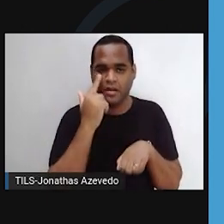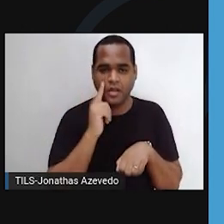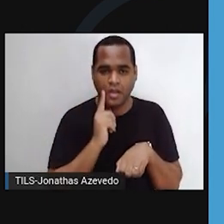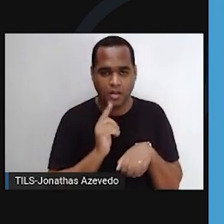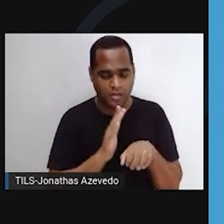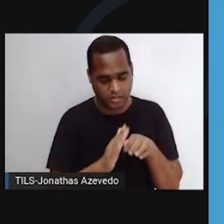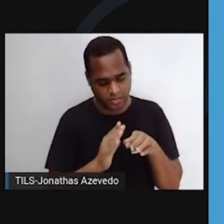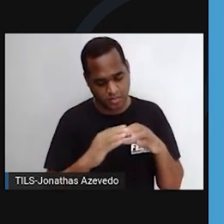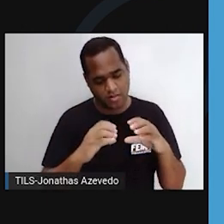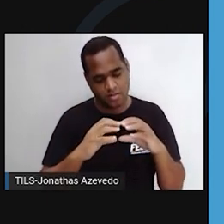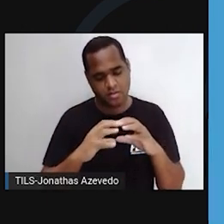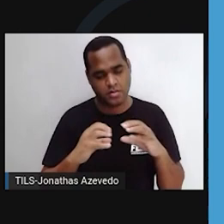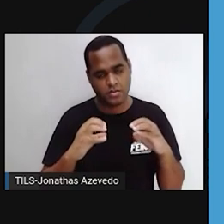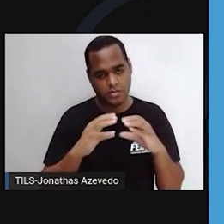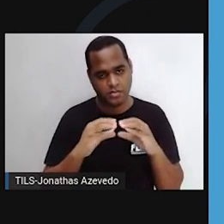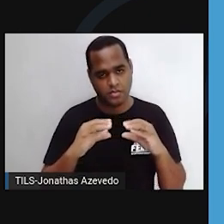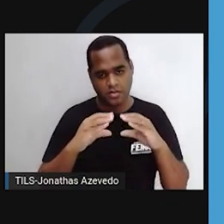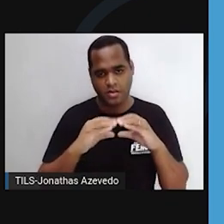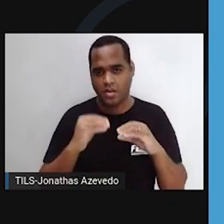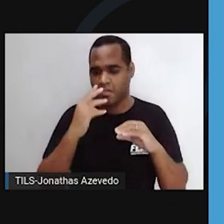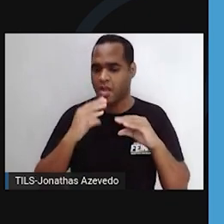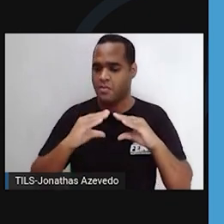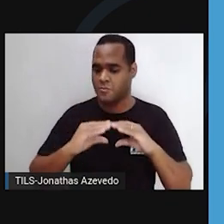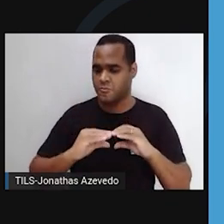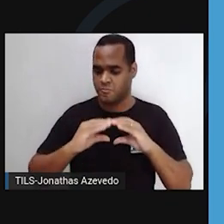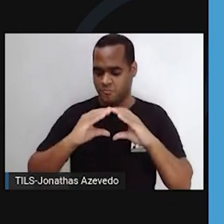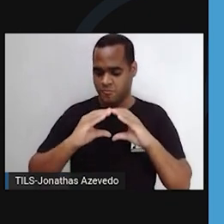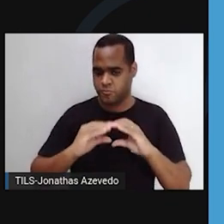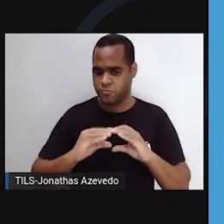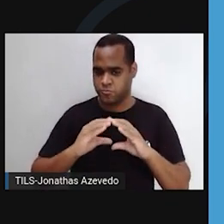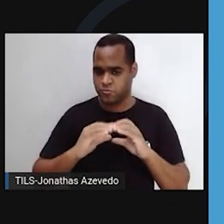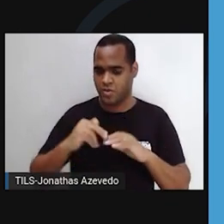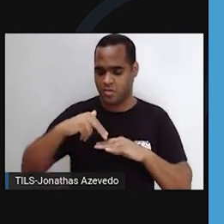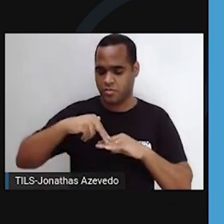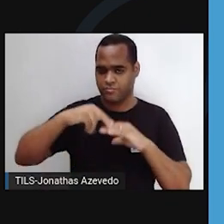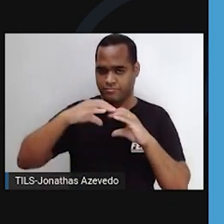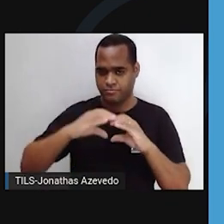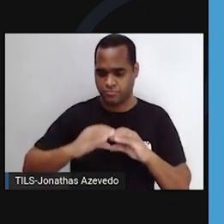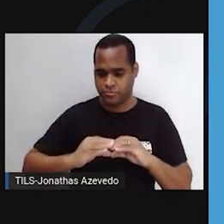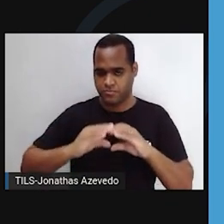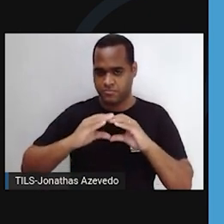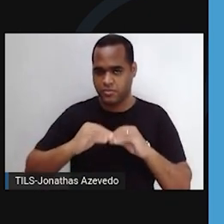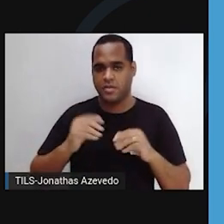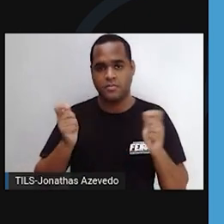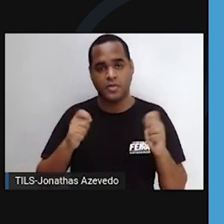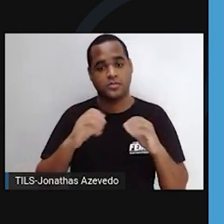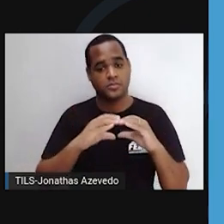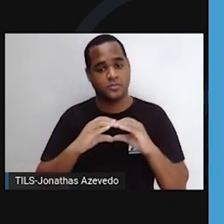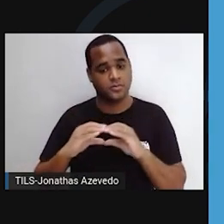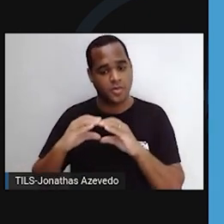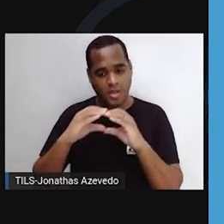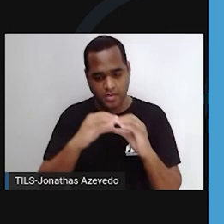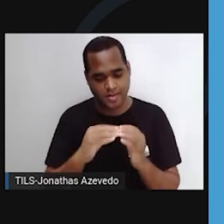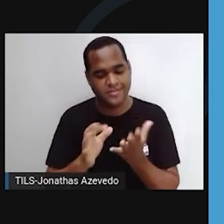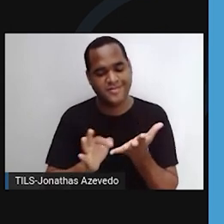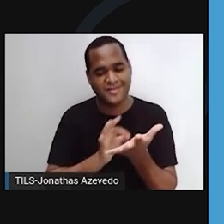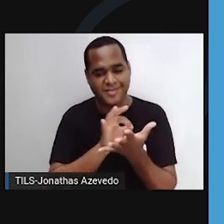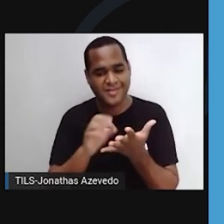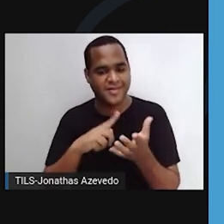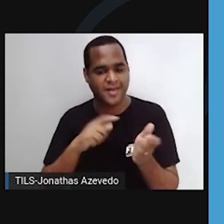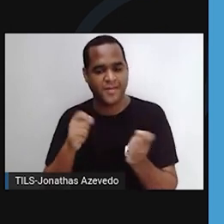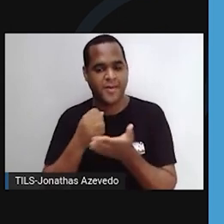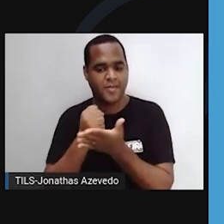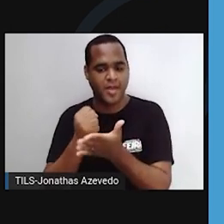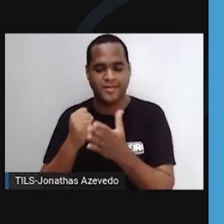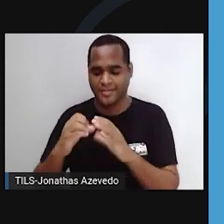do citoesqueleto, é dar sustentação e resistência. Ele também está relacionado, com o movimento celular, uma vez que auxilia